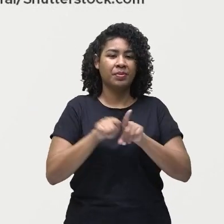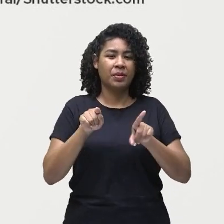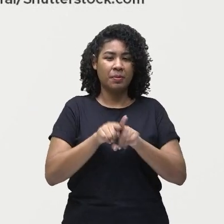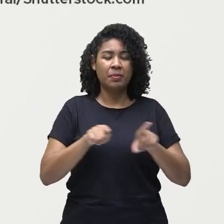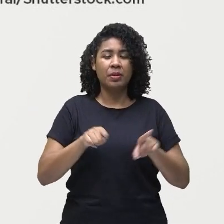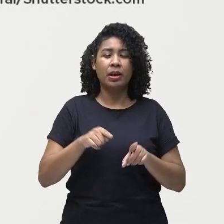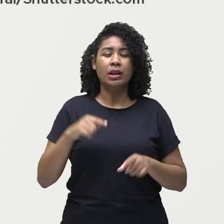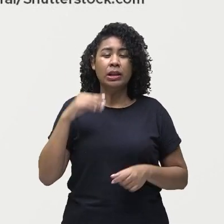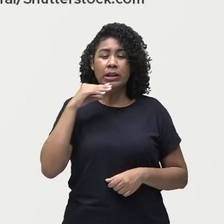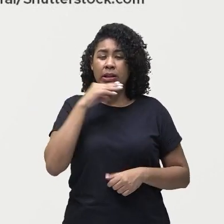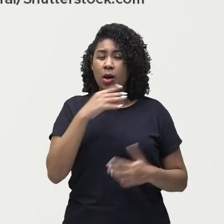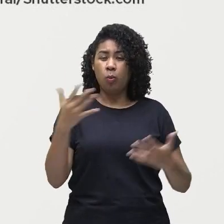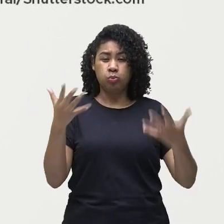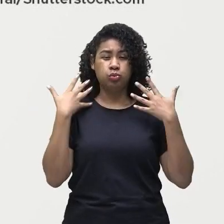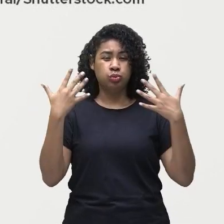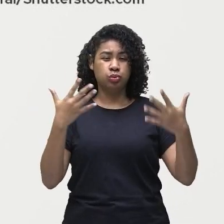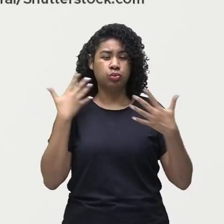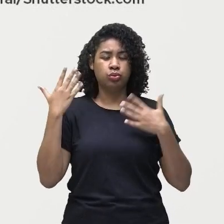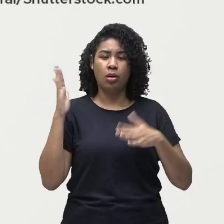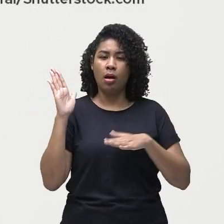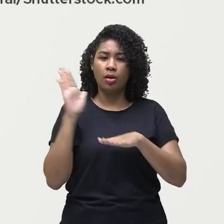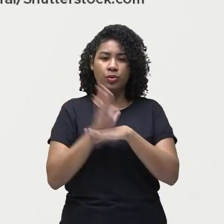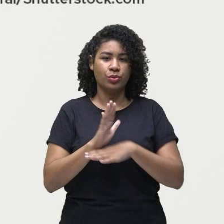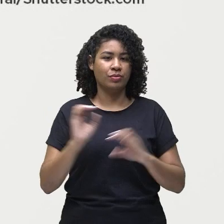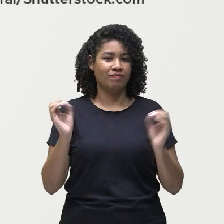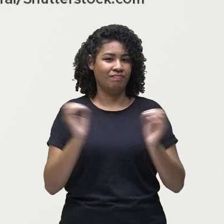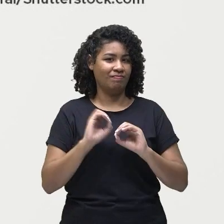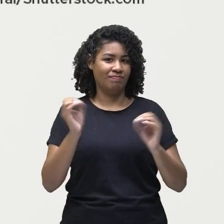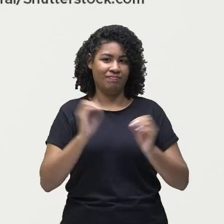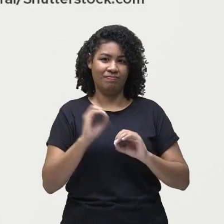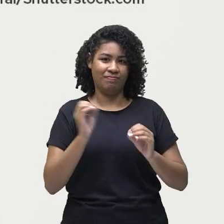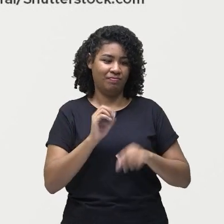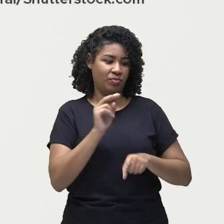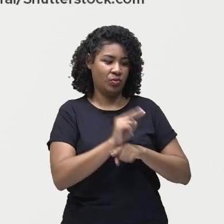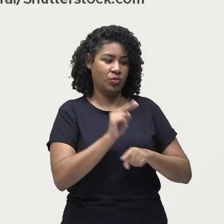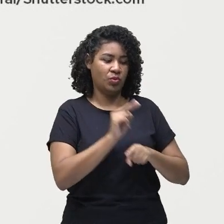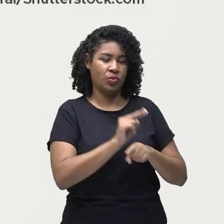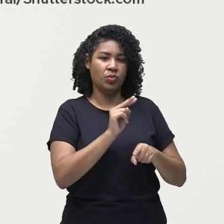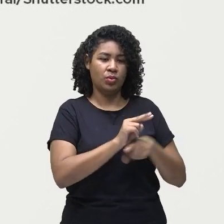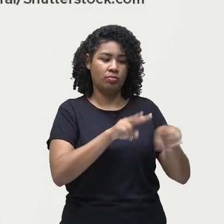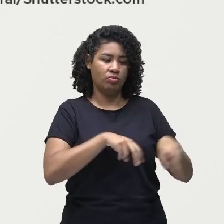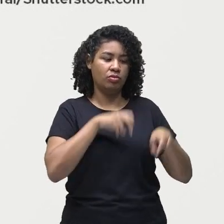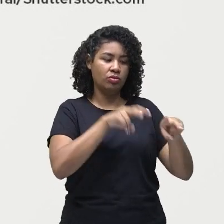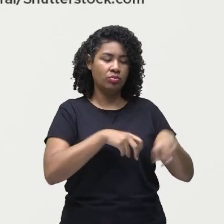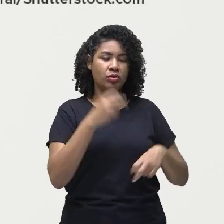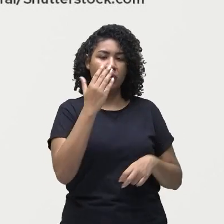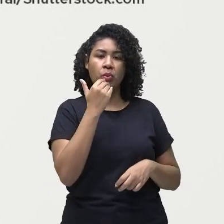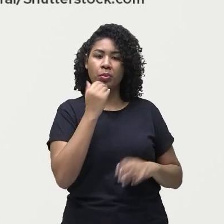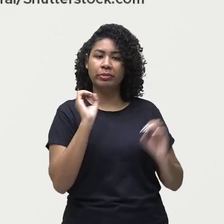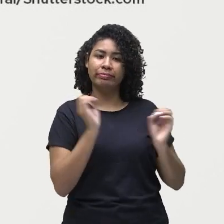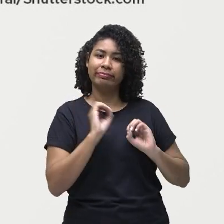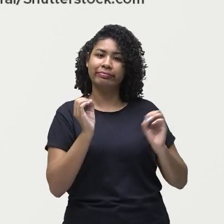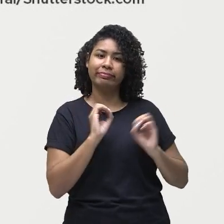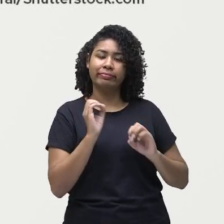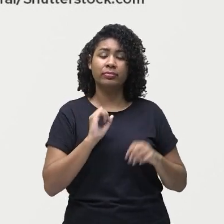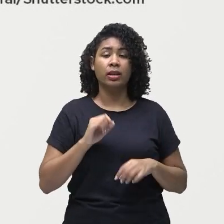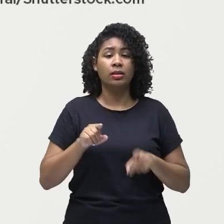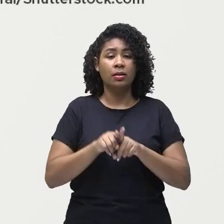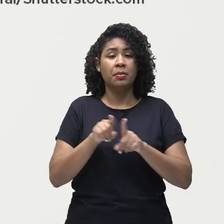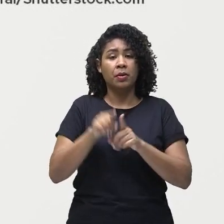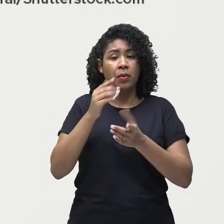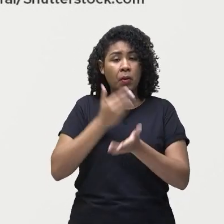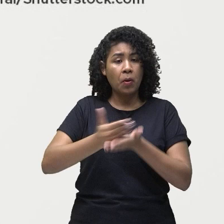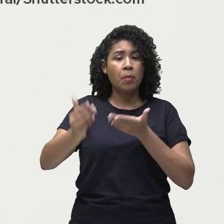também não vai ajudar na produção de alimentos desastificação ou seja se você